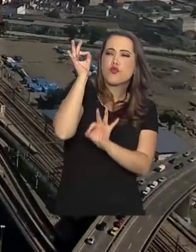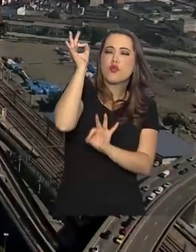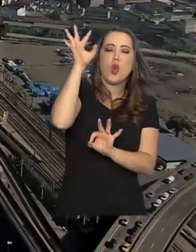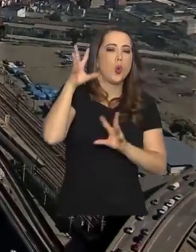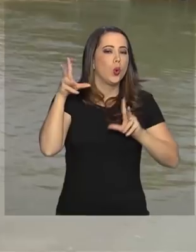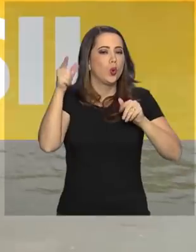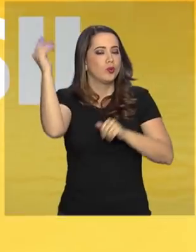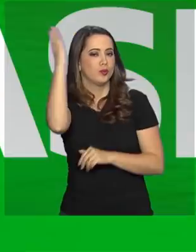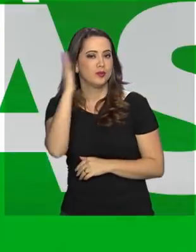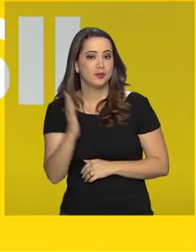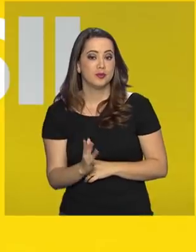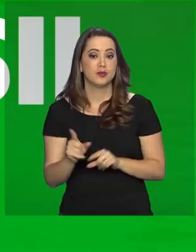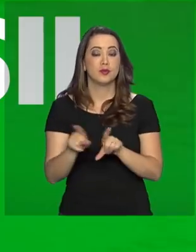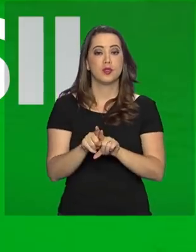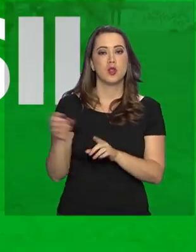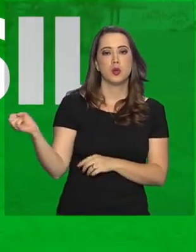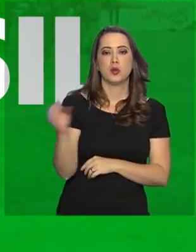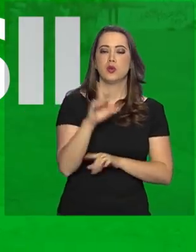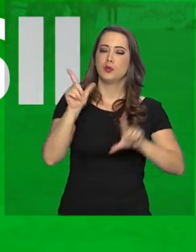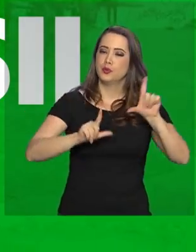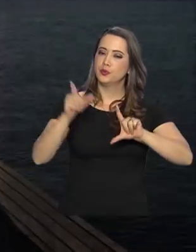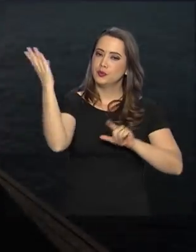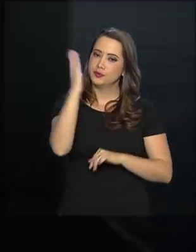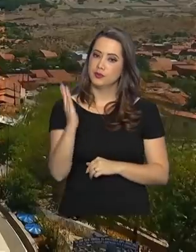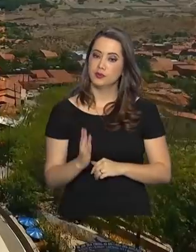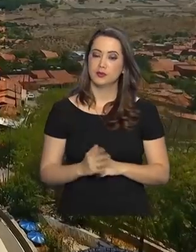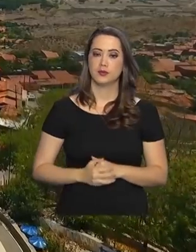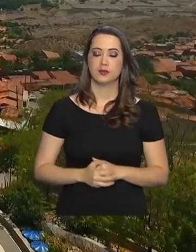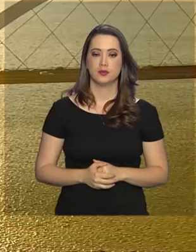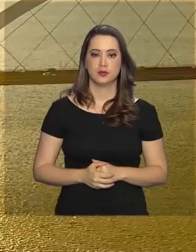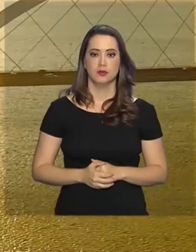ligando todo o país, Nova TV Brasil.